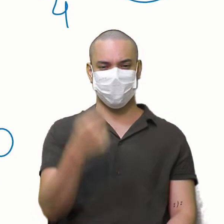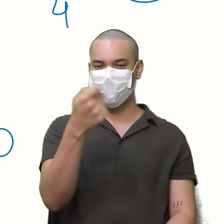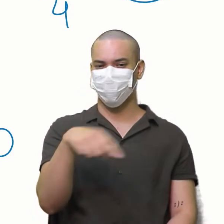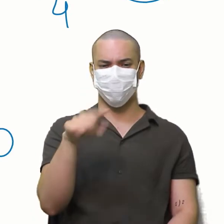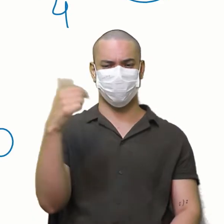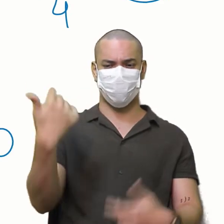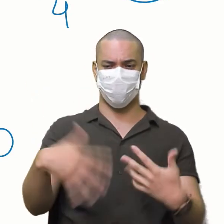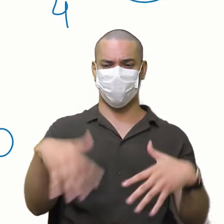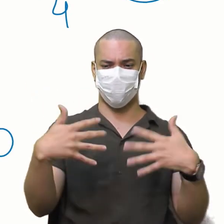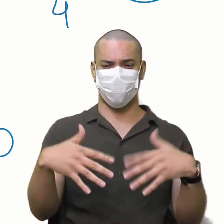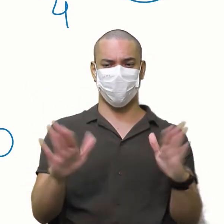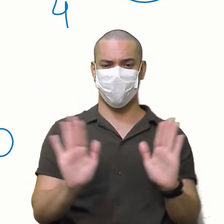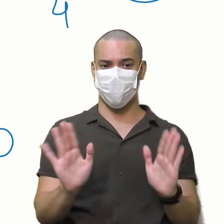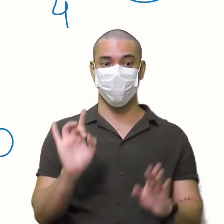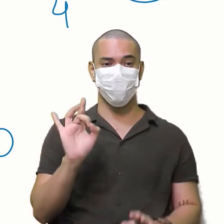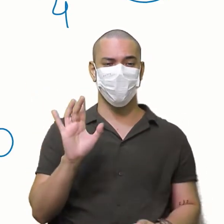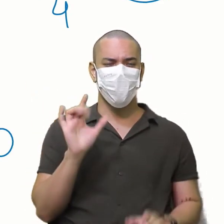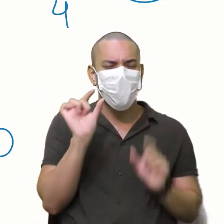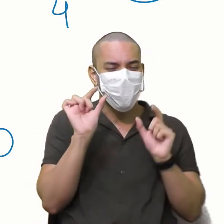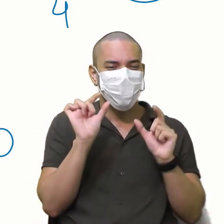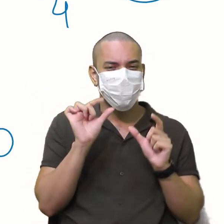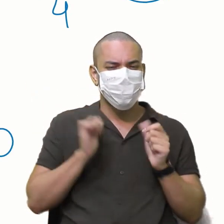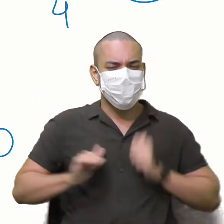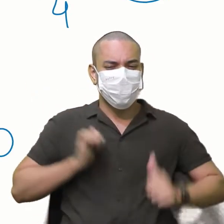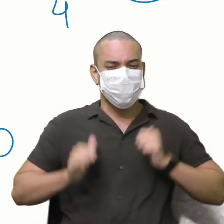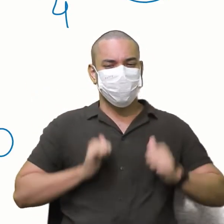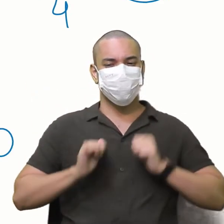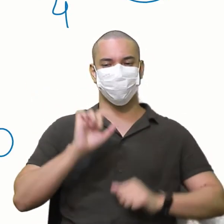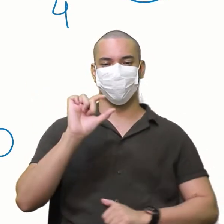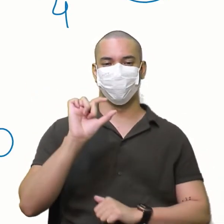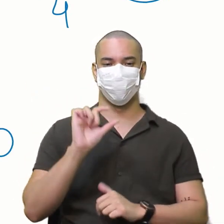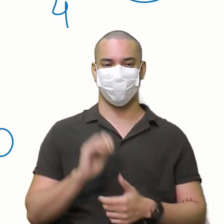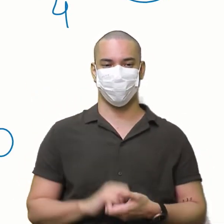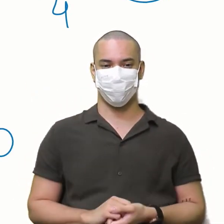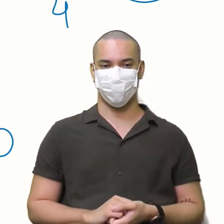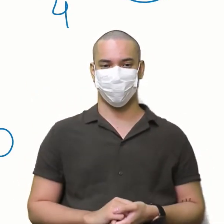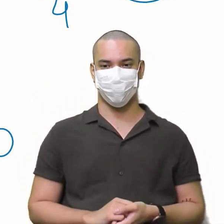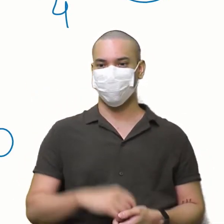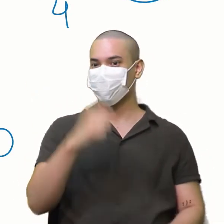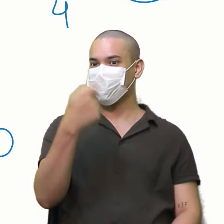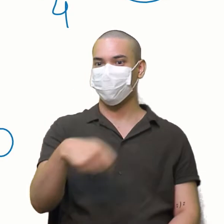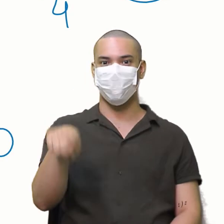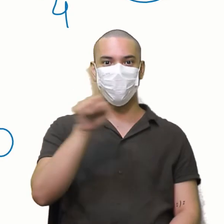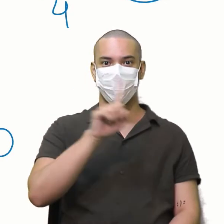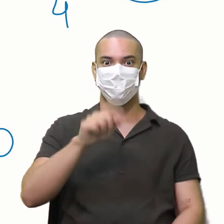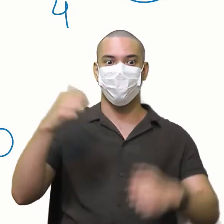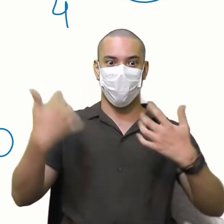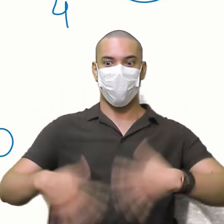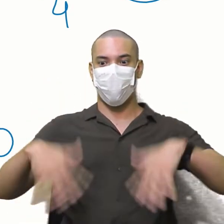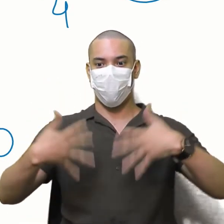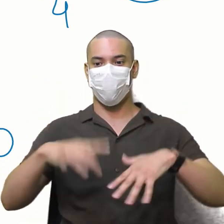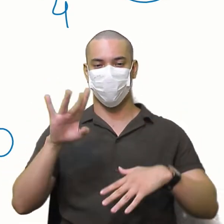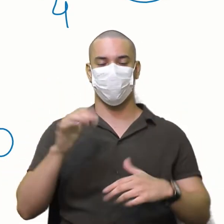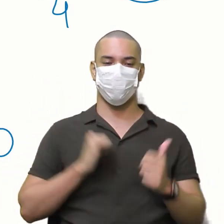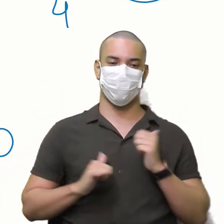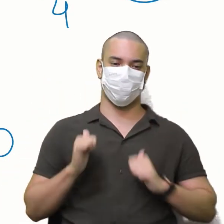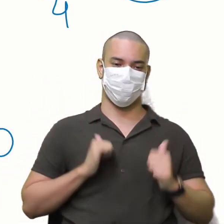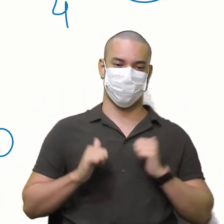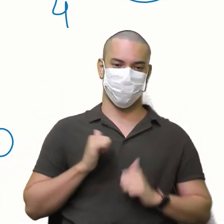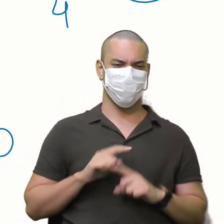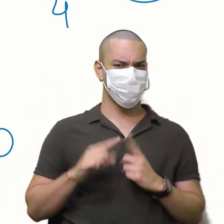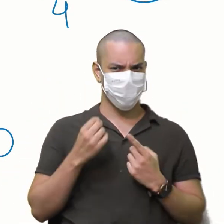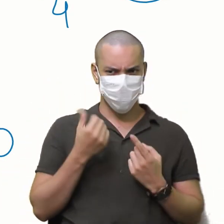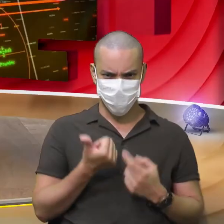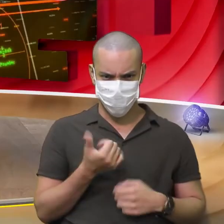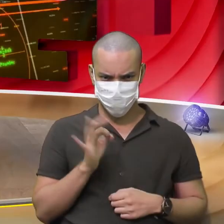desespero Só pânico Ainda não Não precisa desespero Só pânico Não Mas